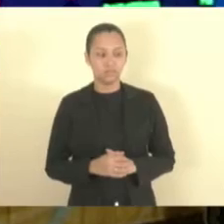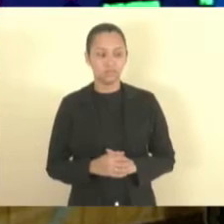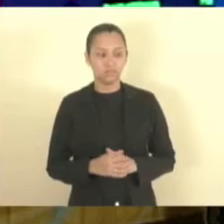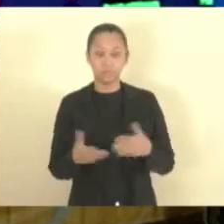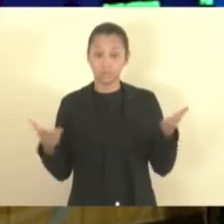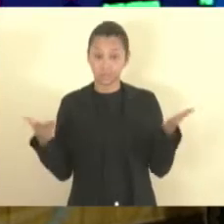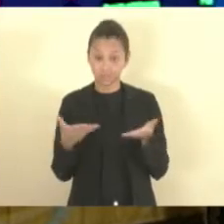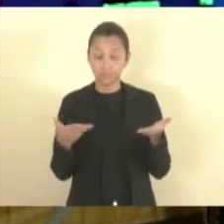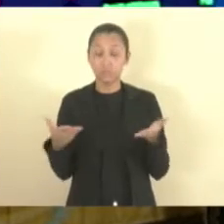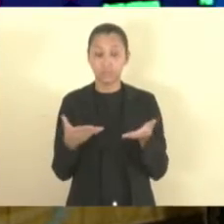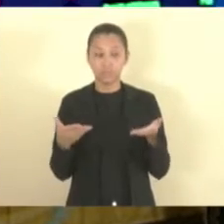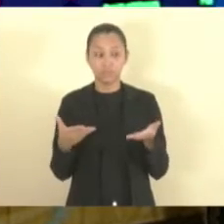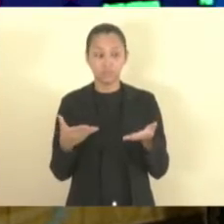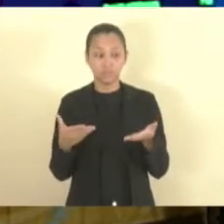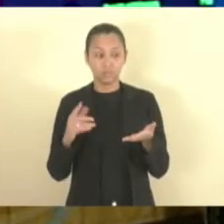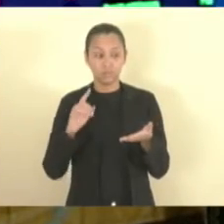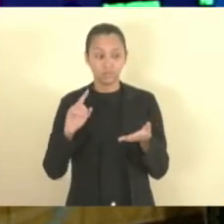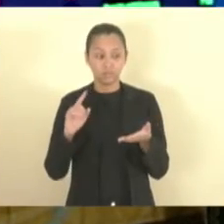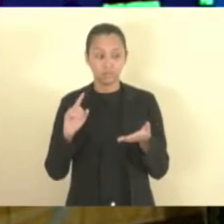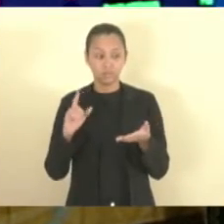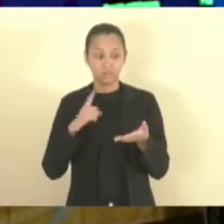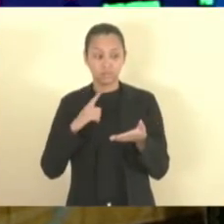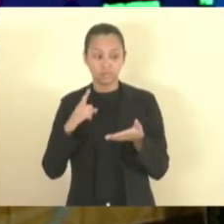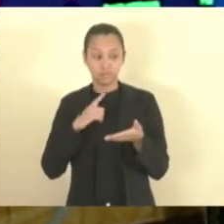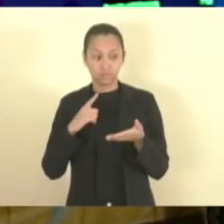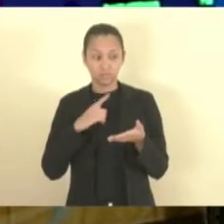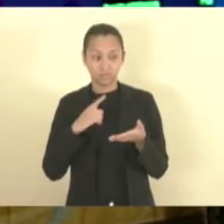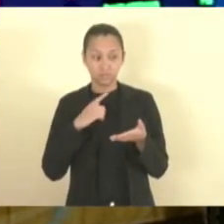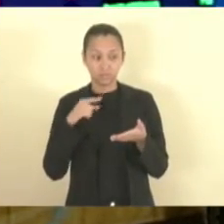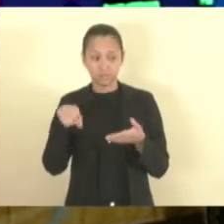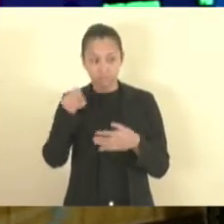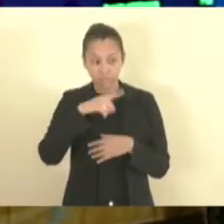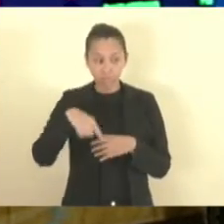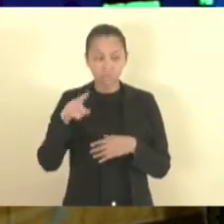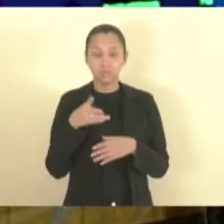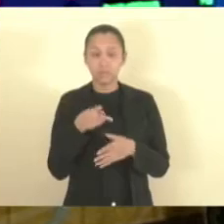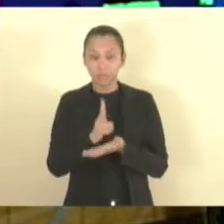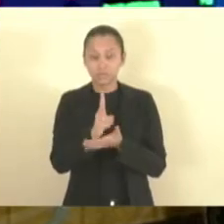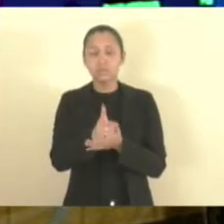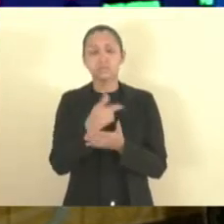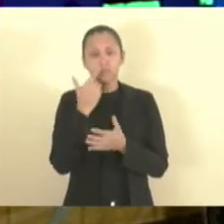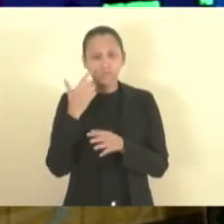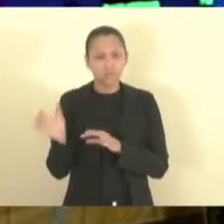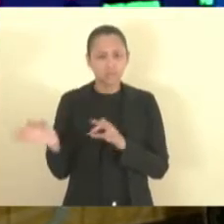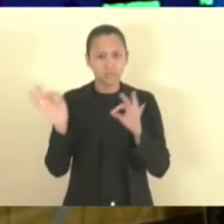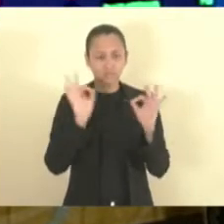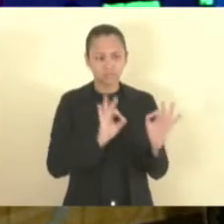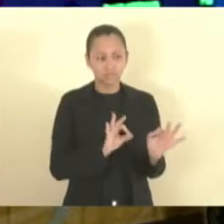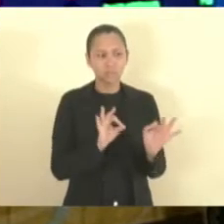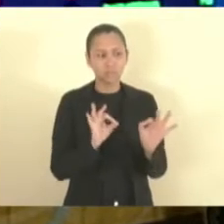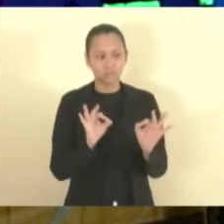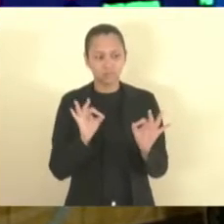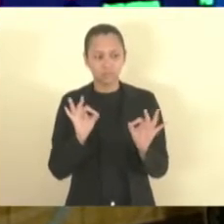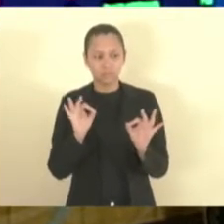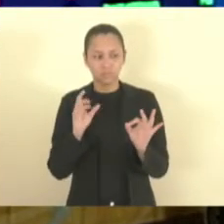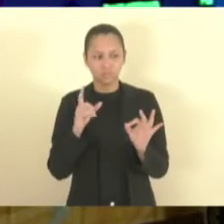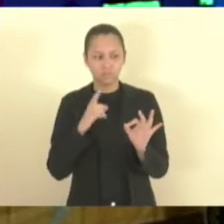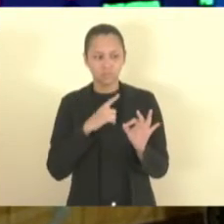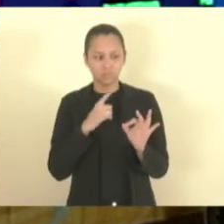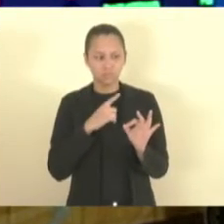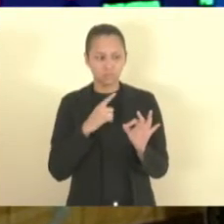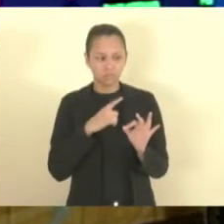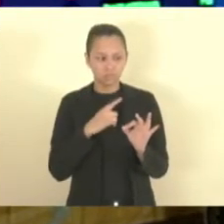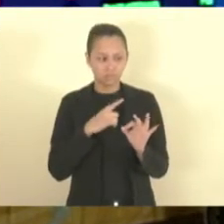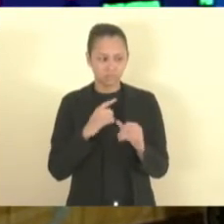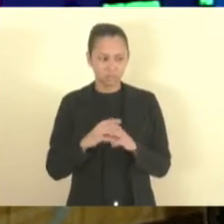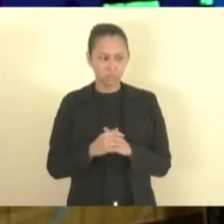Hoje, após a sessão, a gente convida para que você continue acompanhando os trabalhos ao vivo, que a Comissão de Finanças vai realizar